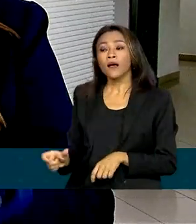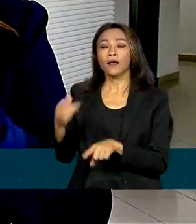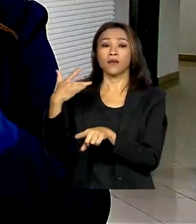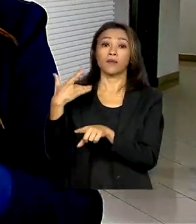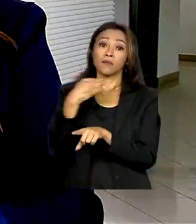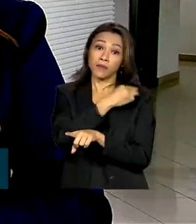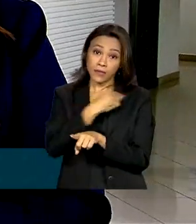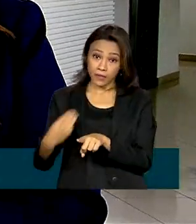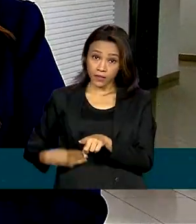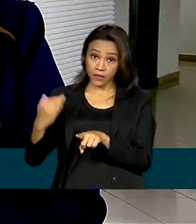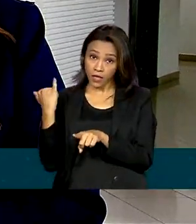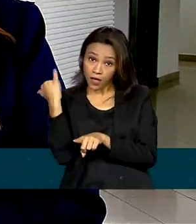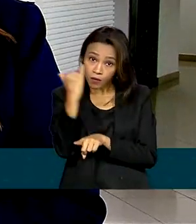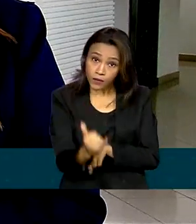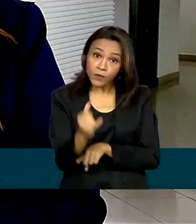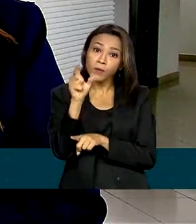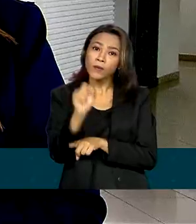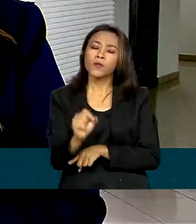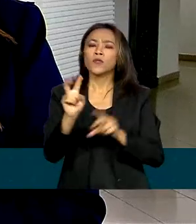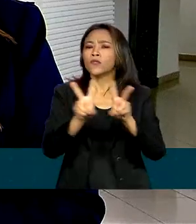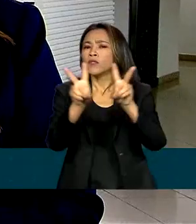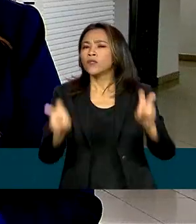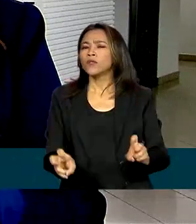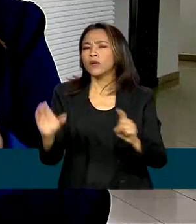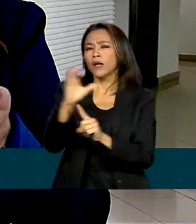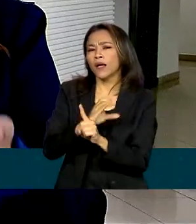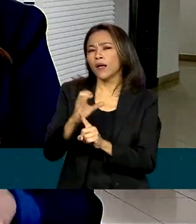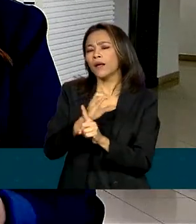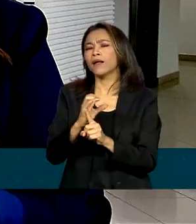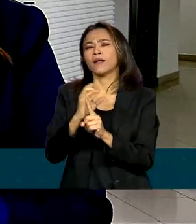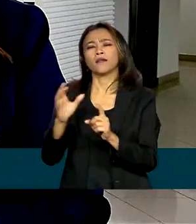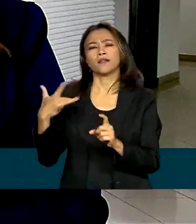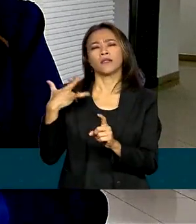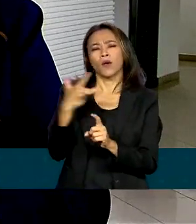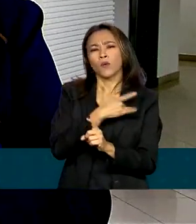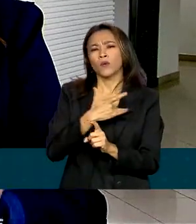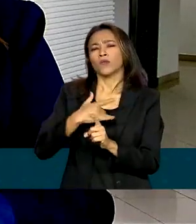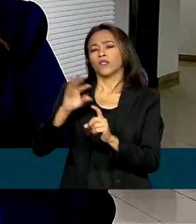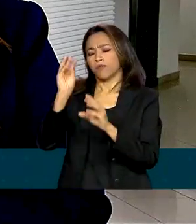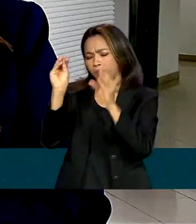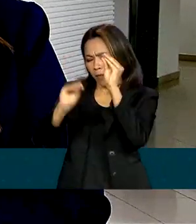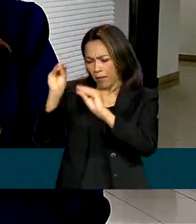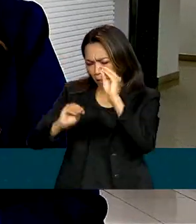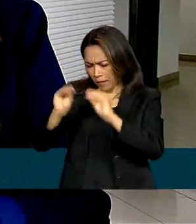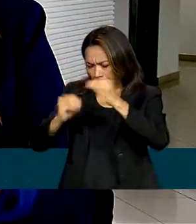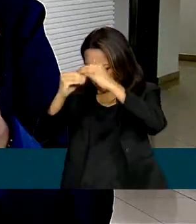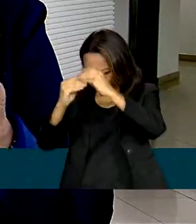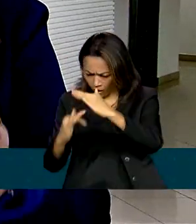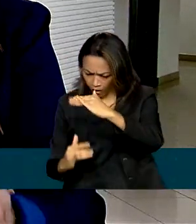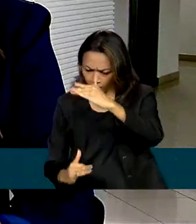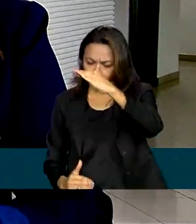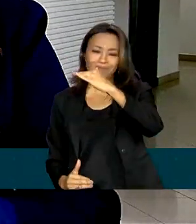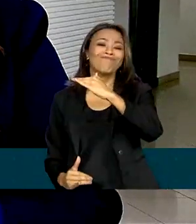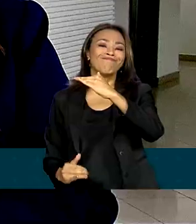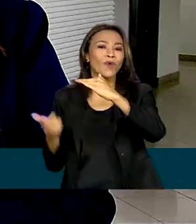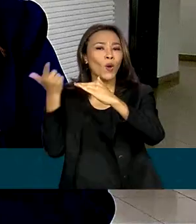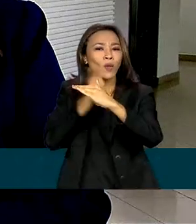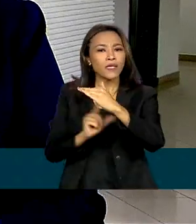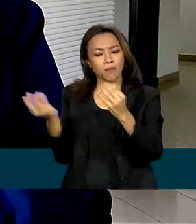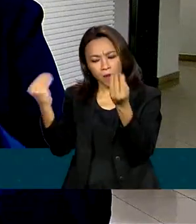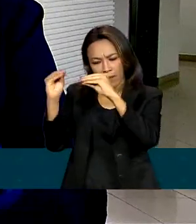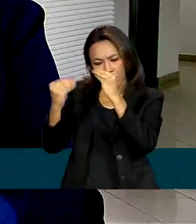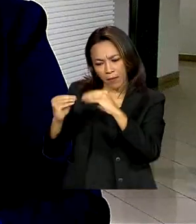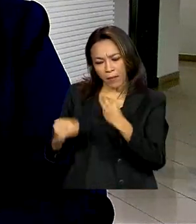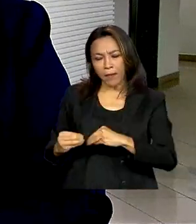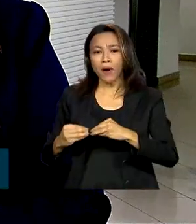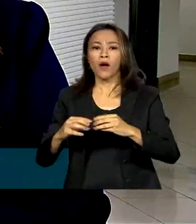que a agenda de reconstrução da saúde pública no país é extensa e ela só será possível com o diálogo democrático